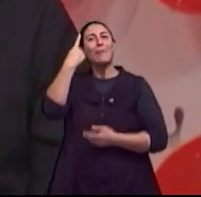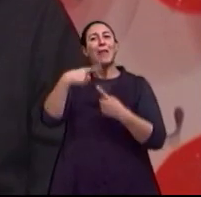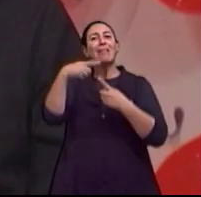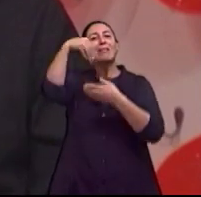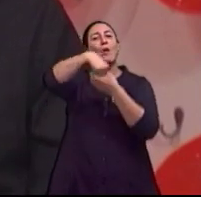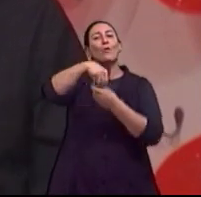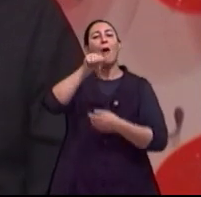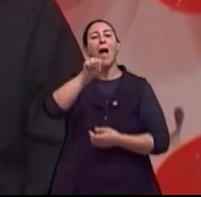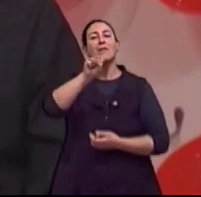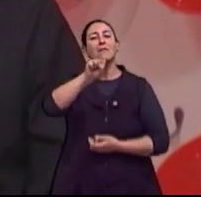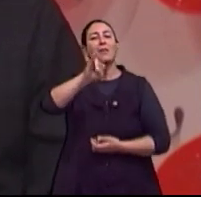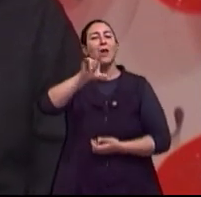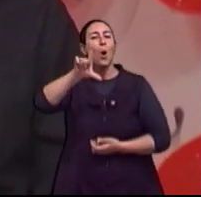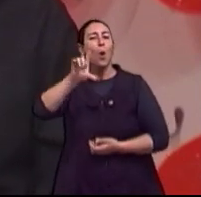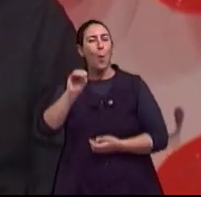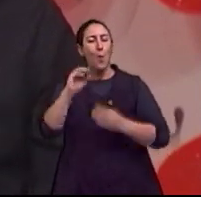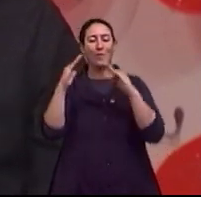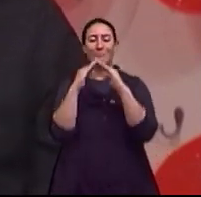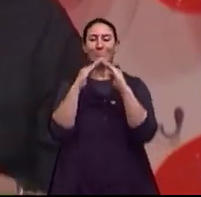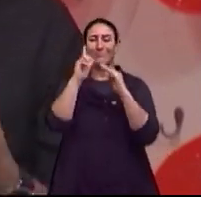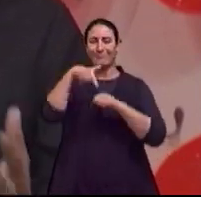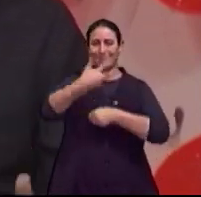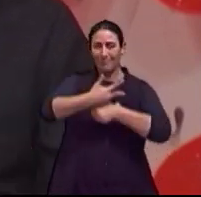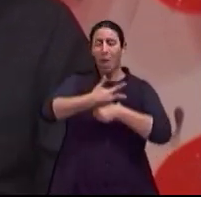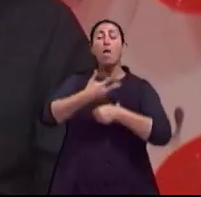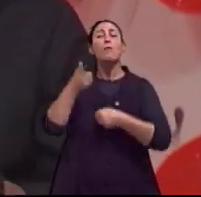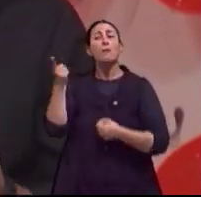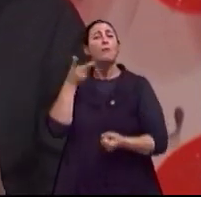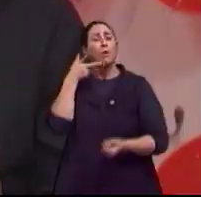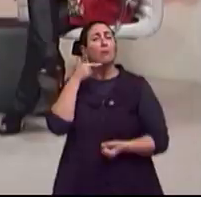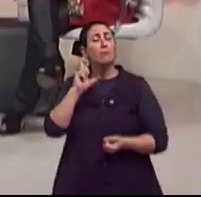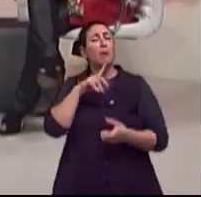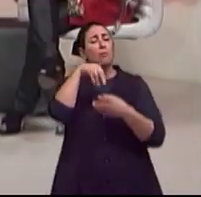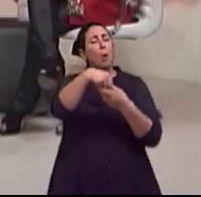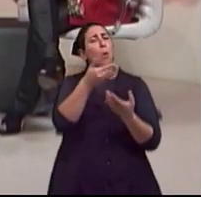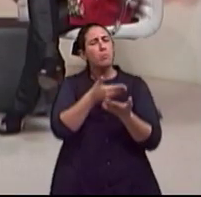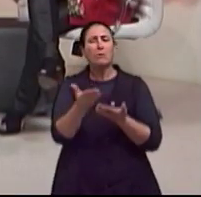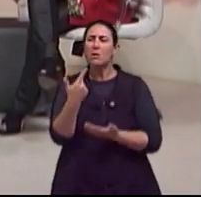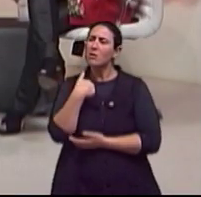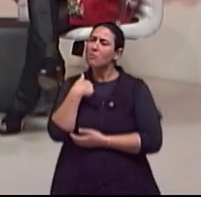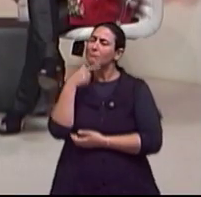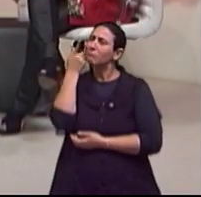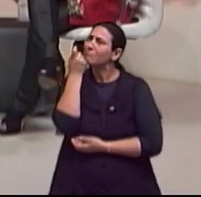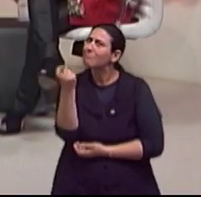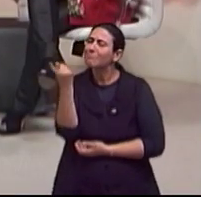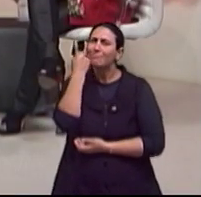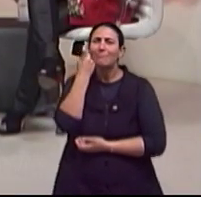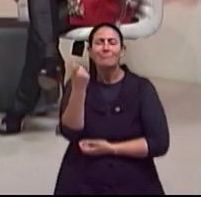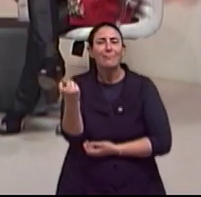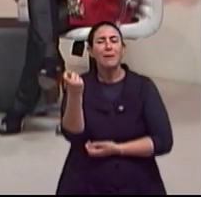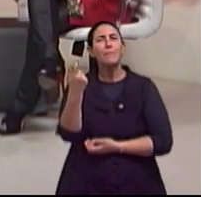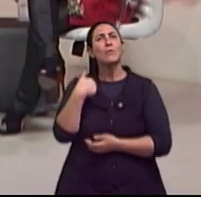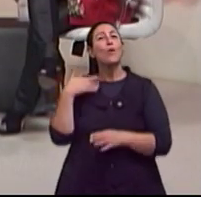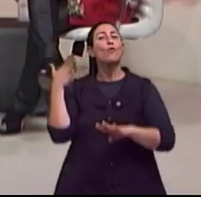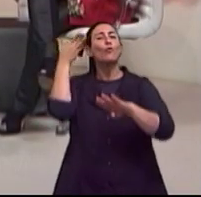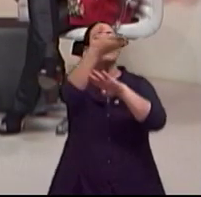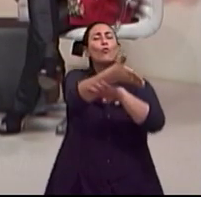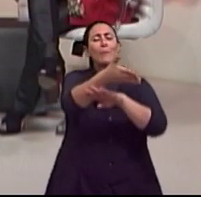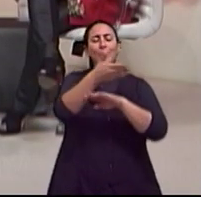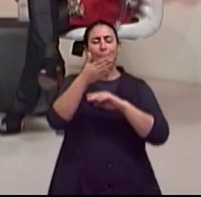com a história que, no dia seguinte, estava num asilo, perguntando, querendo saber sobre a história. Era um asilo que fica